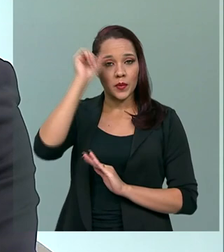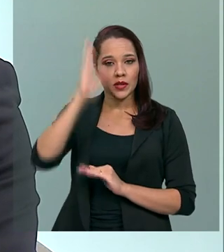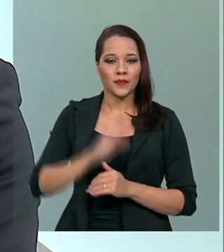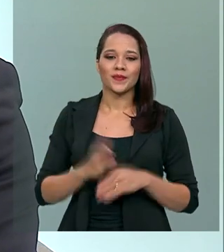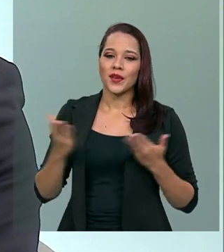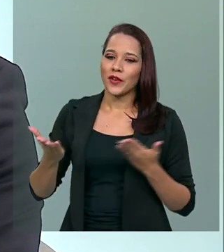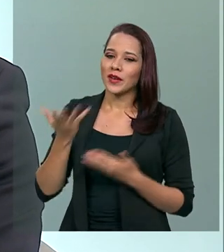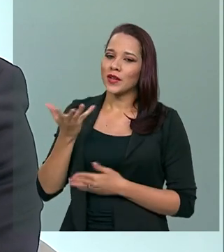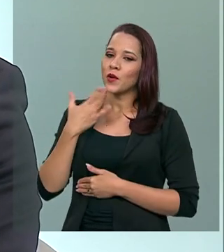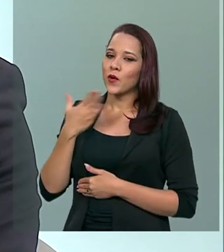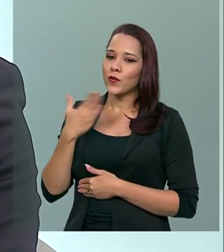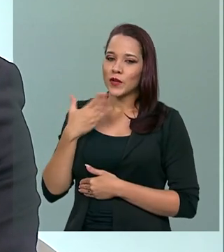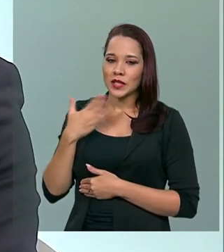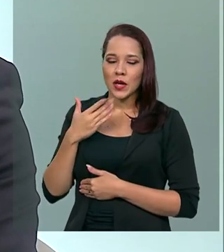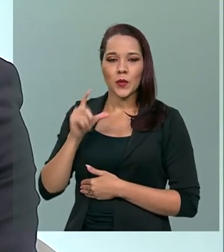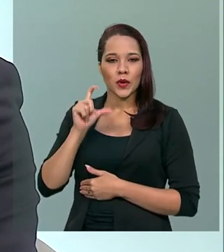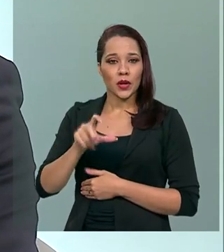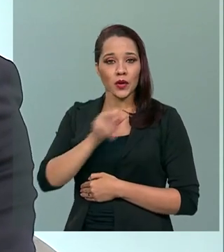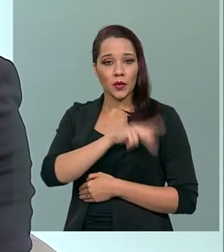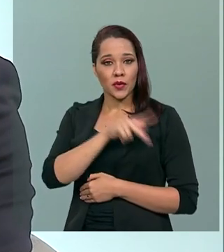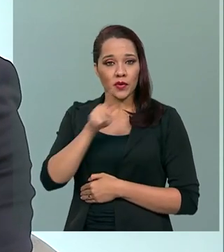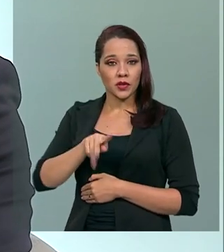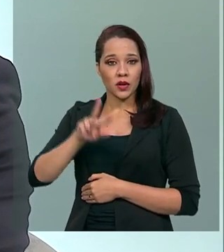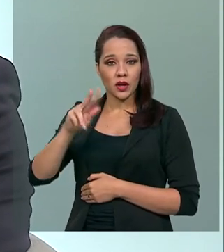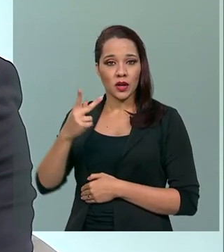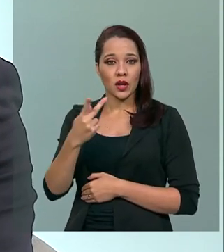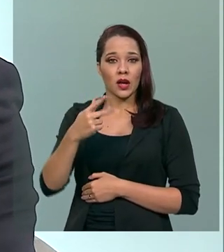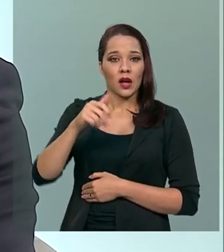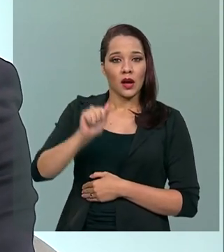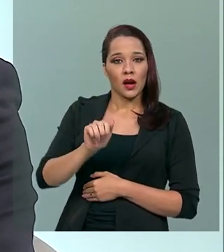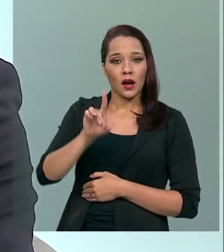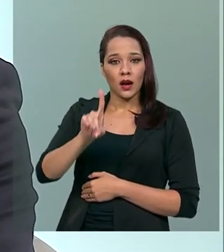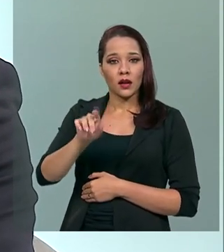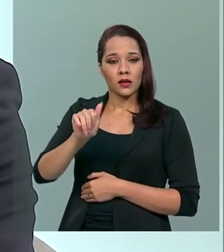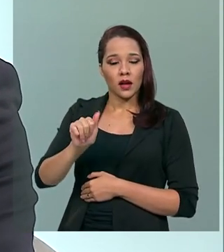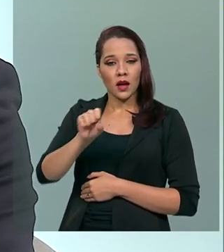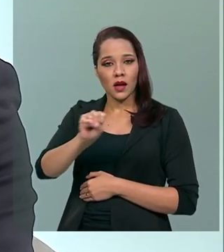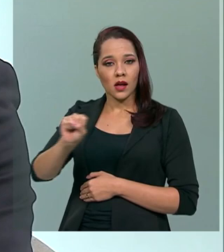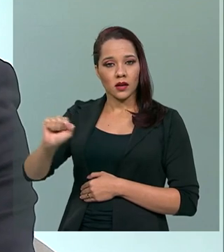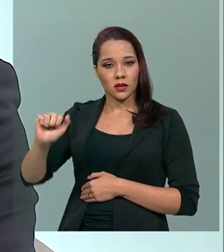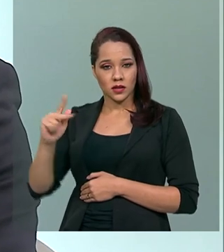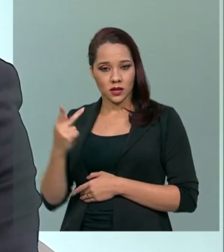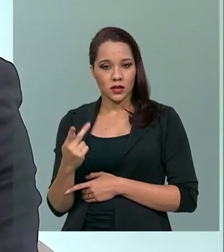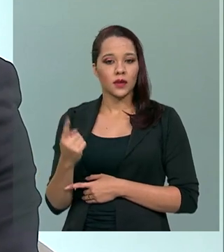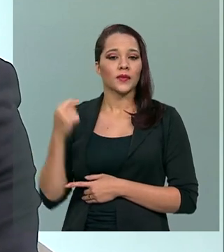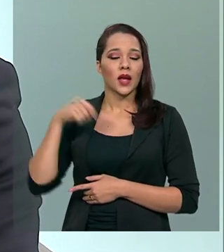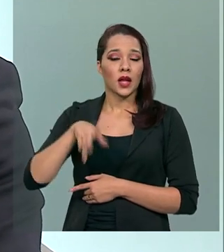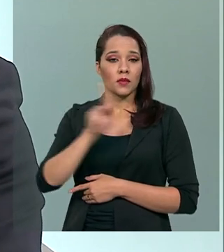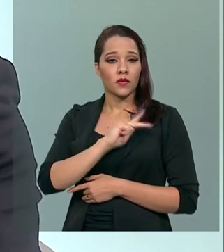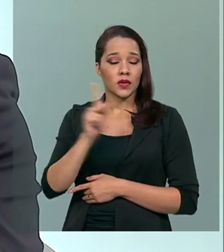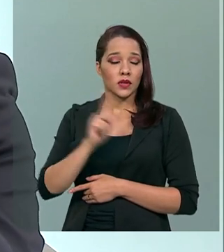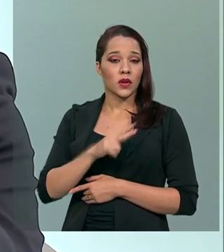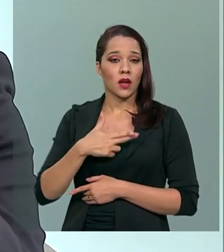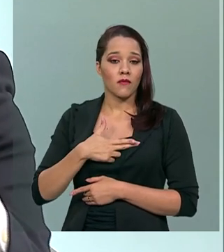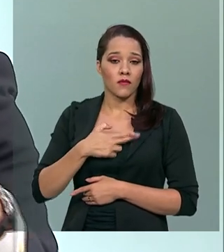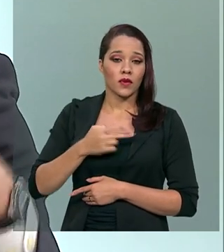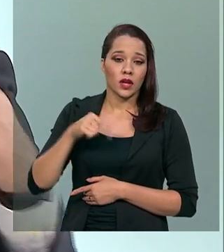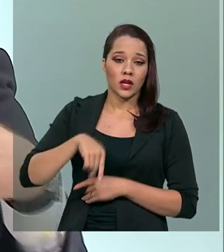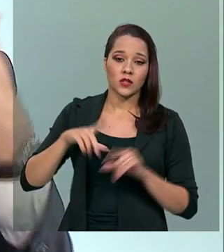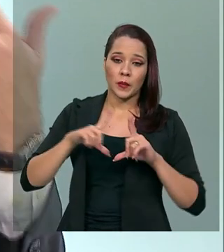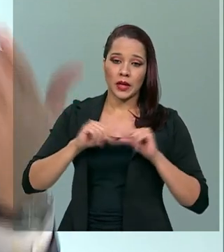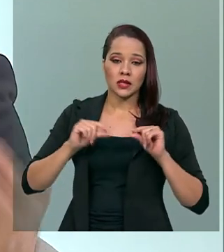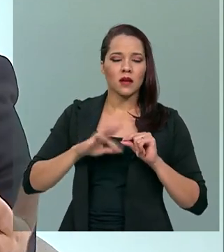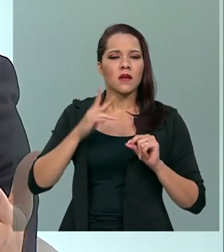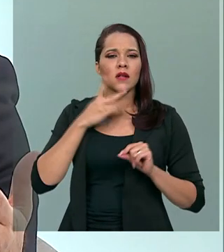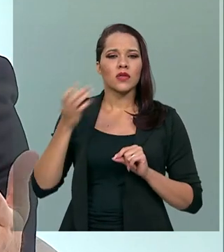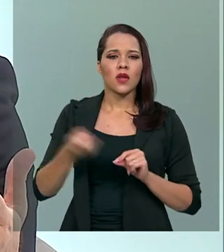queria conversar um pouquinho com a professora da Fundação Getúlio Vargas, aqui de Brasília, e falar das novas